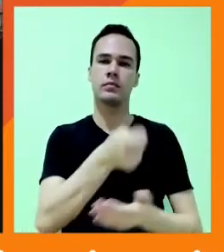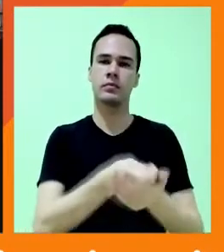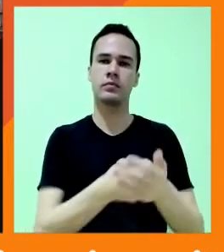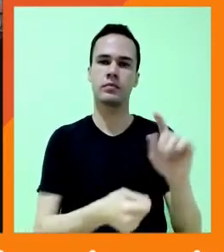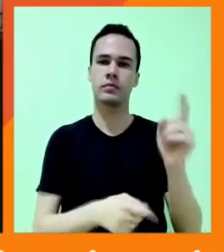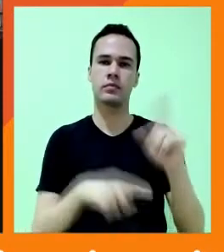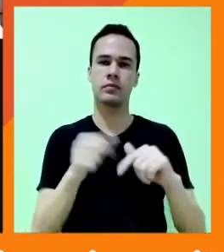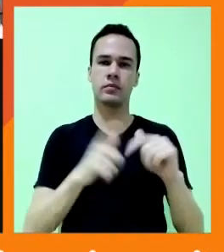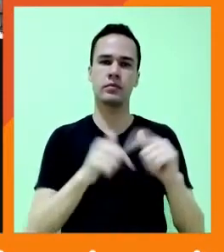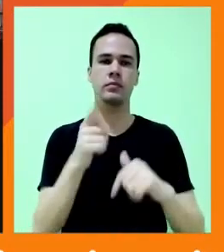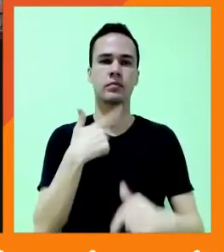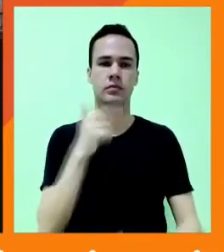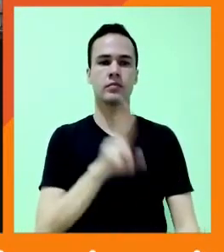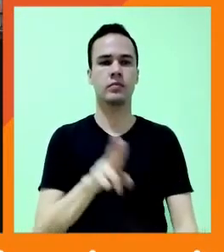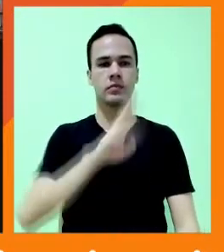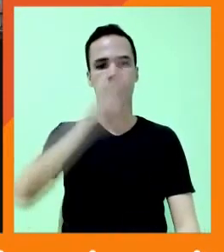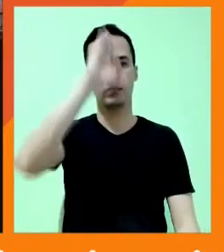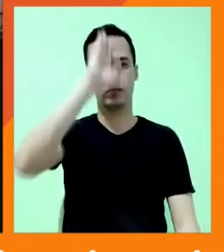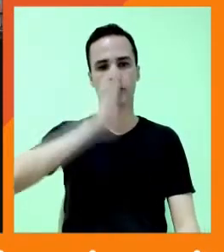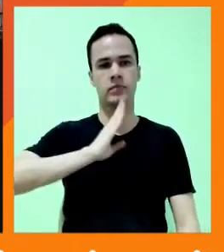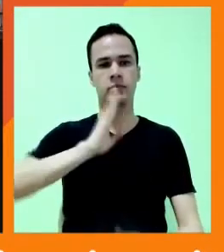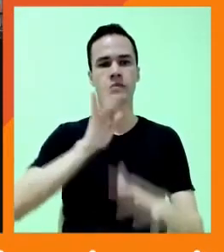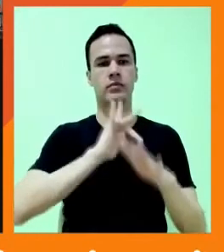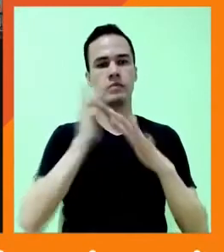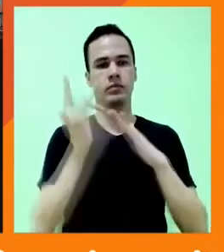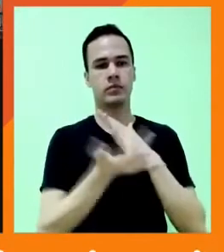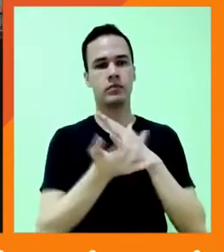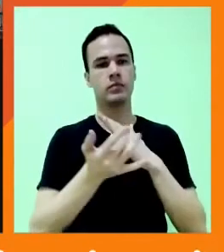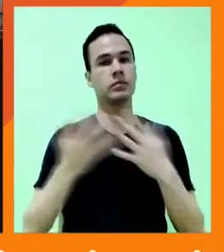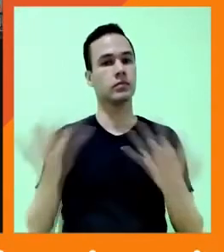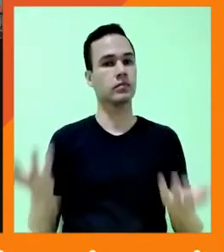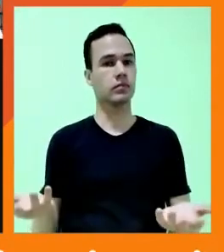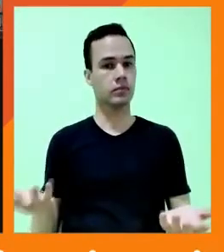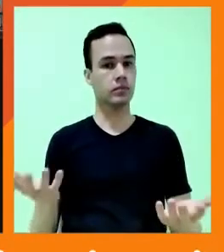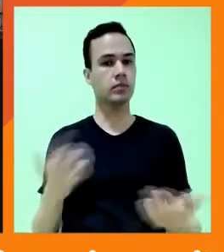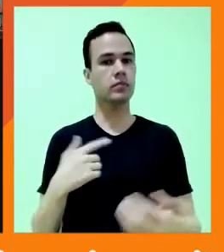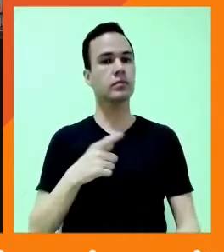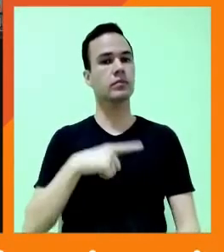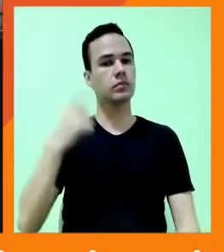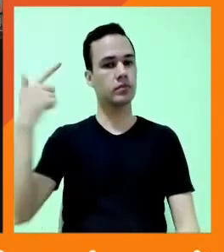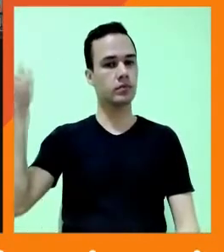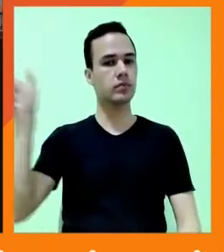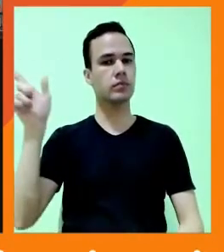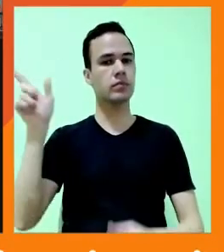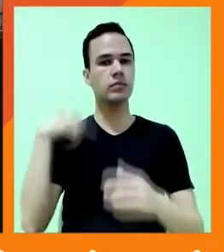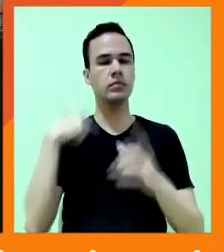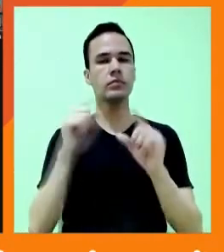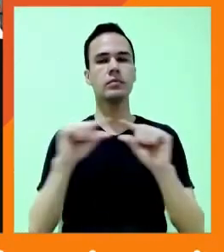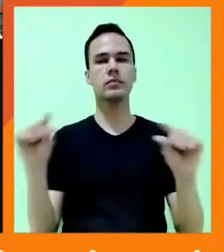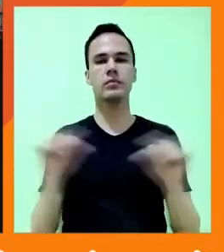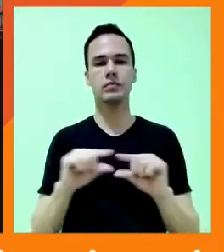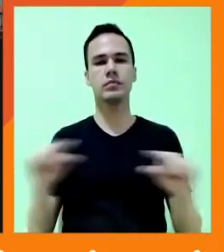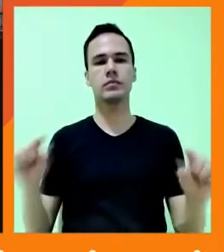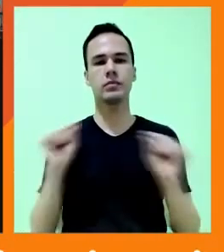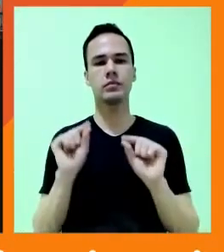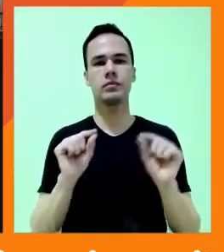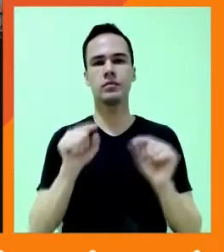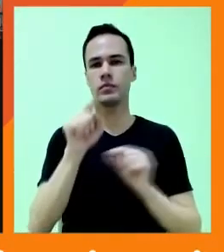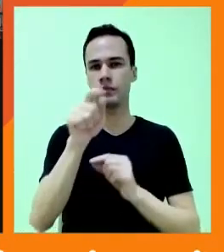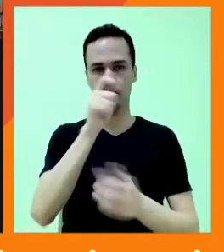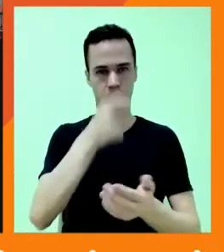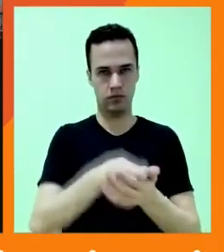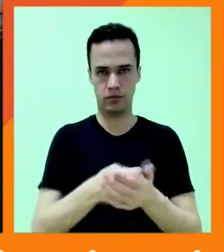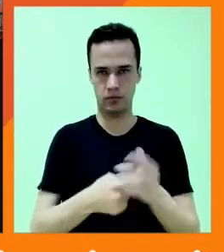gente usa de graça todas as redes. Então, tem uma outra frase que já é um pouco clichê, que é quando você não paga pelo produto,